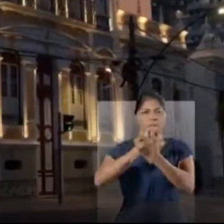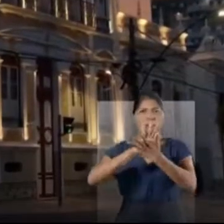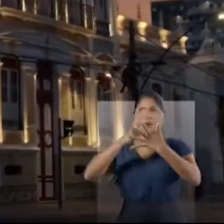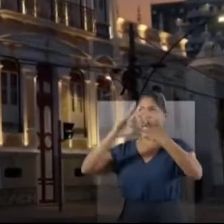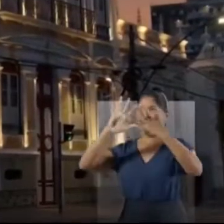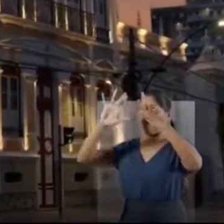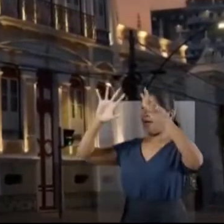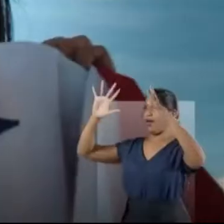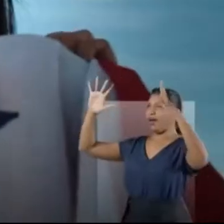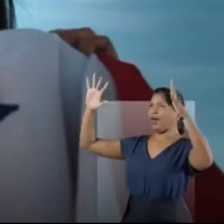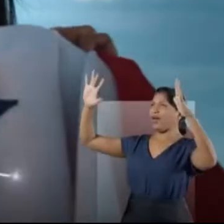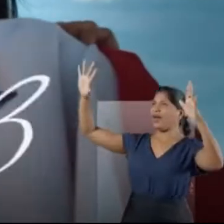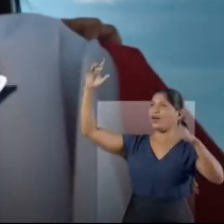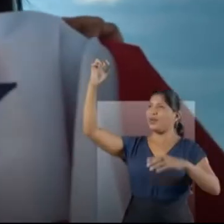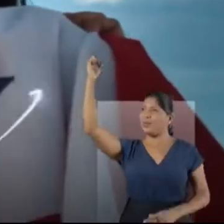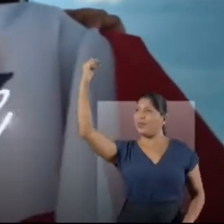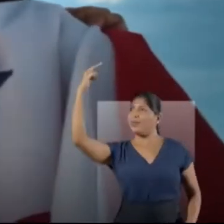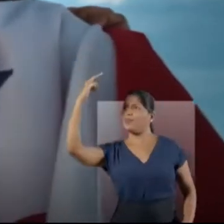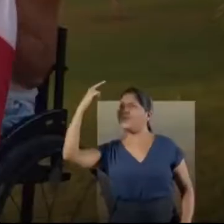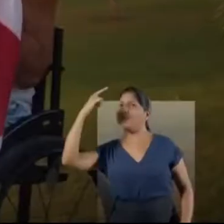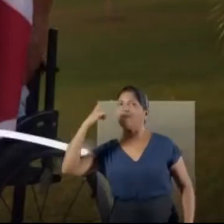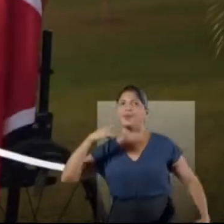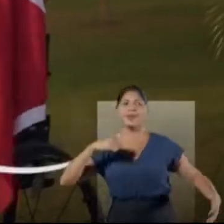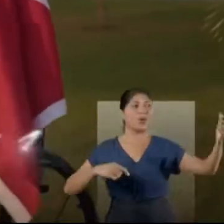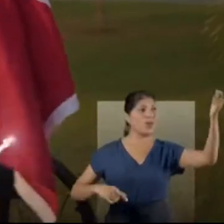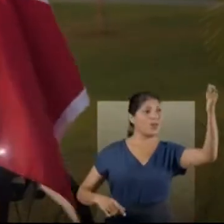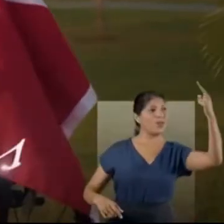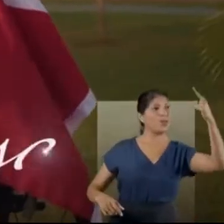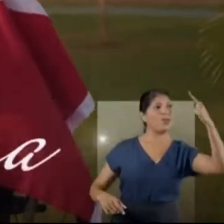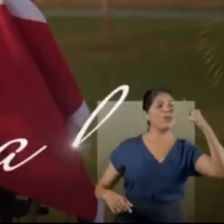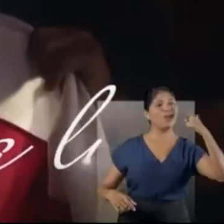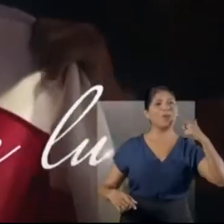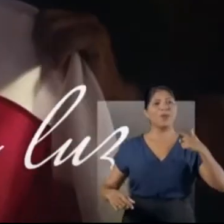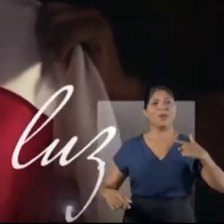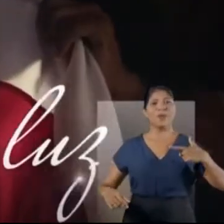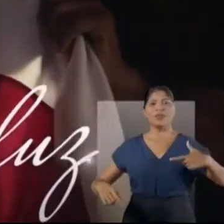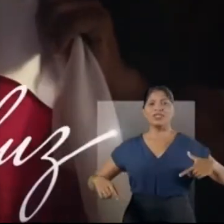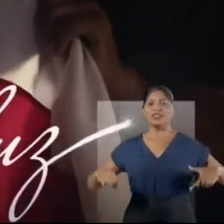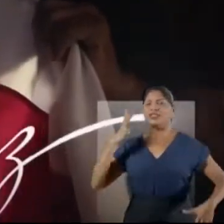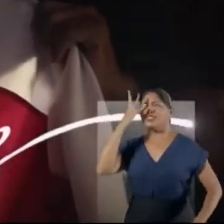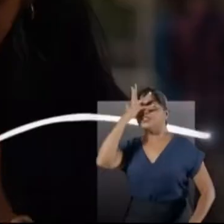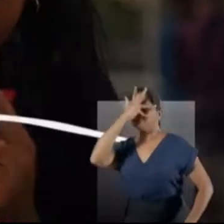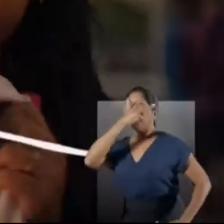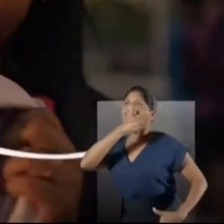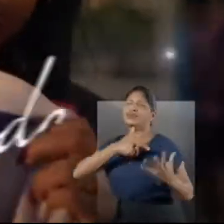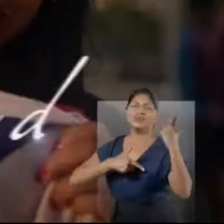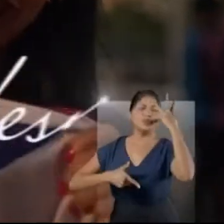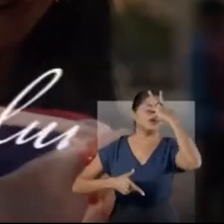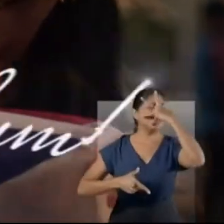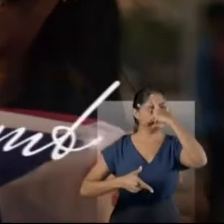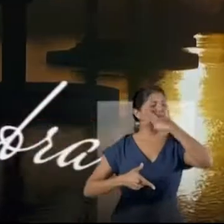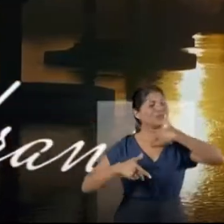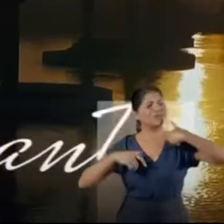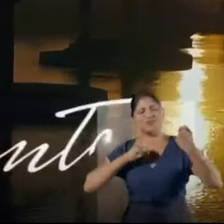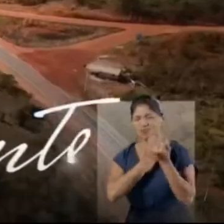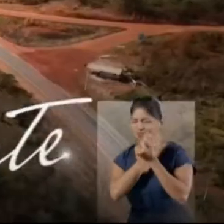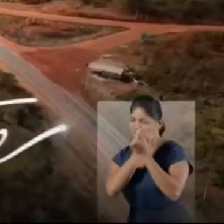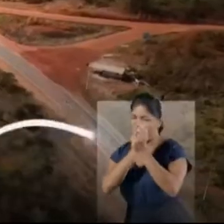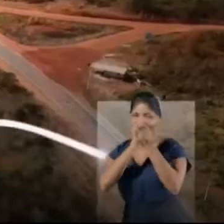Brilha a nossa luz De